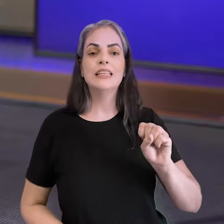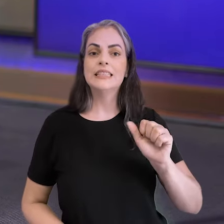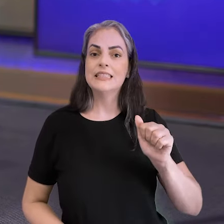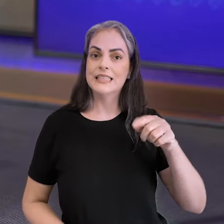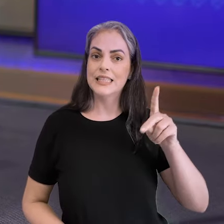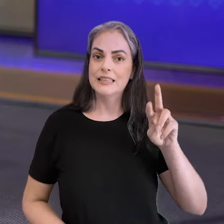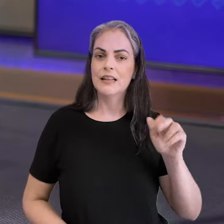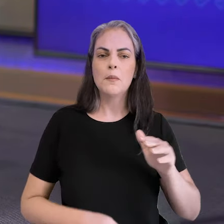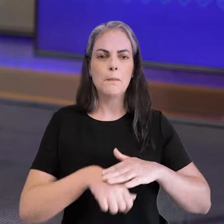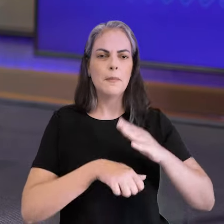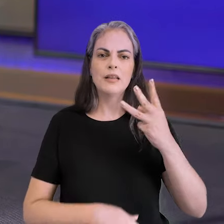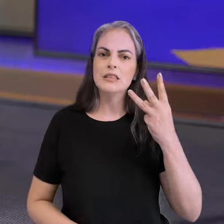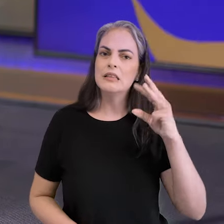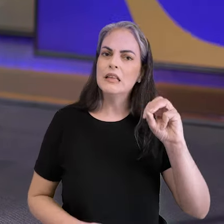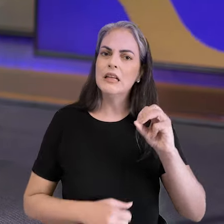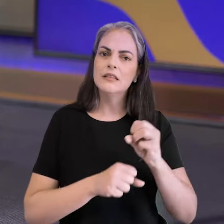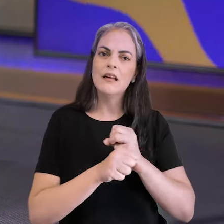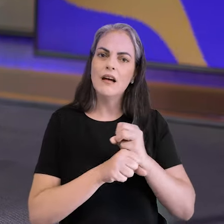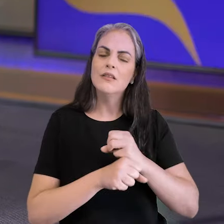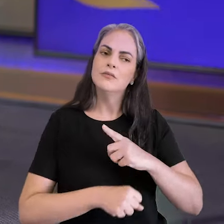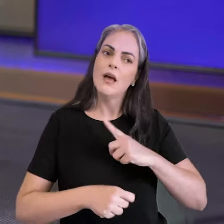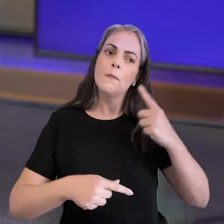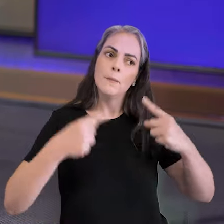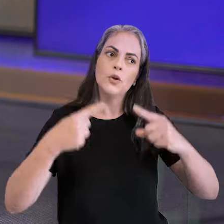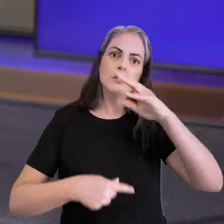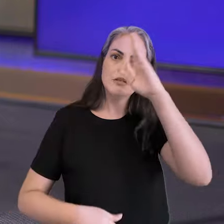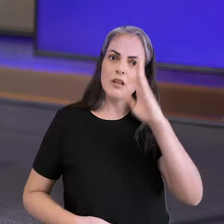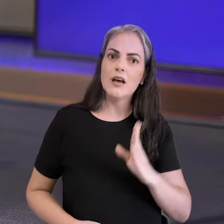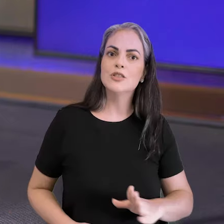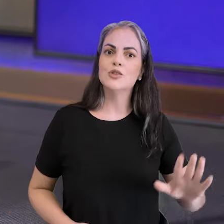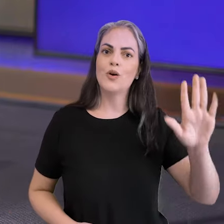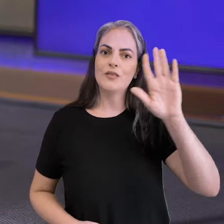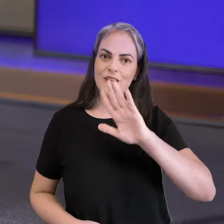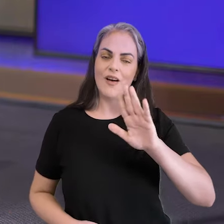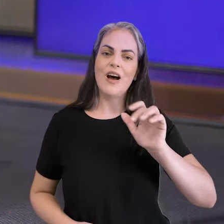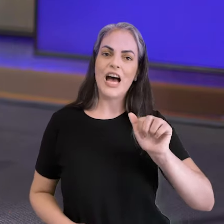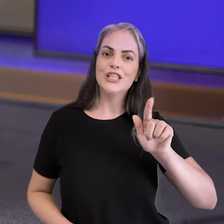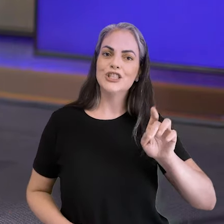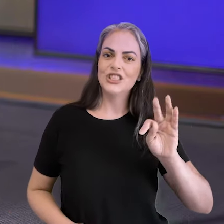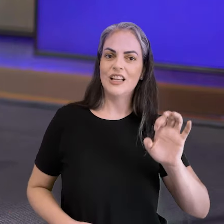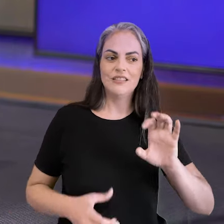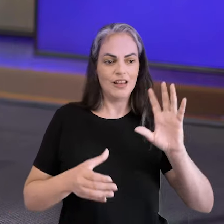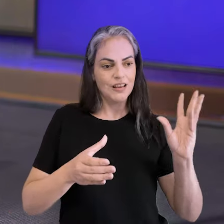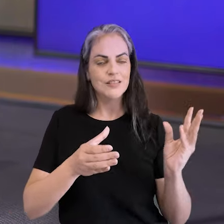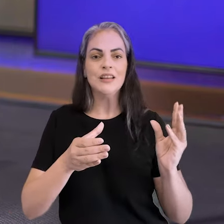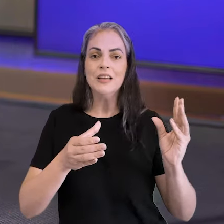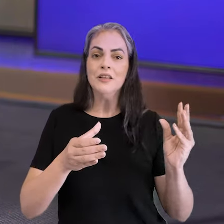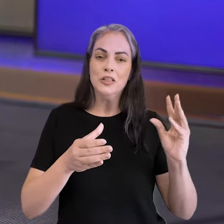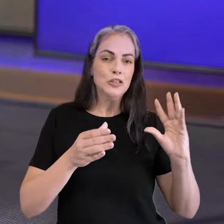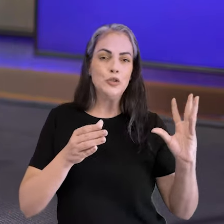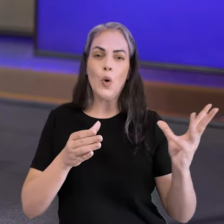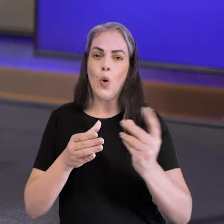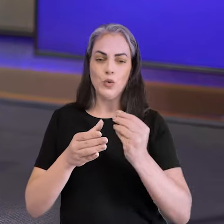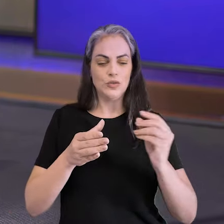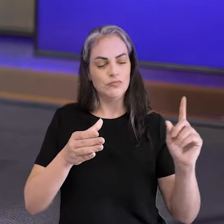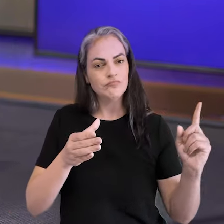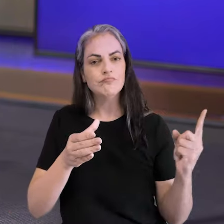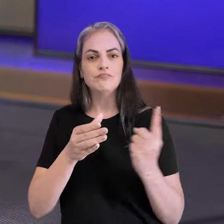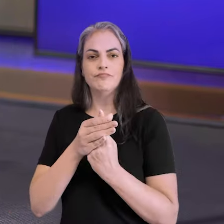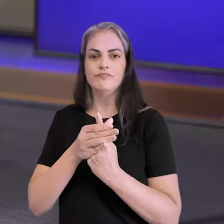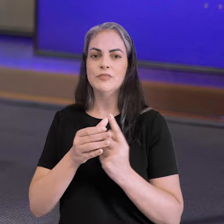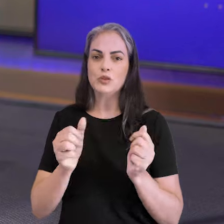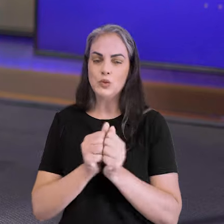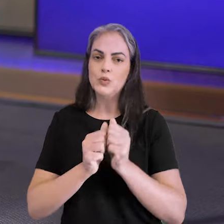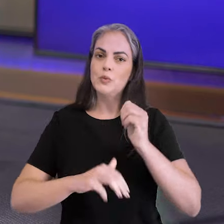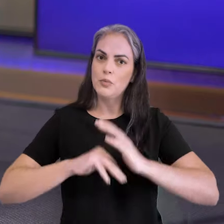Brasil investe em uma política nacional, né? Que incorpora agentes comunitários de saúde às equipes de saúde multiprofissionais. E como